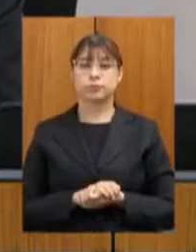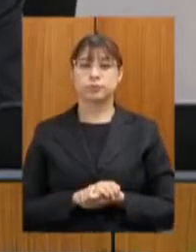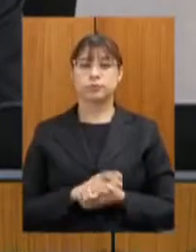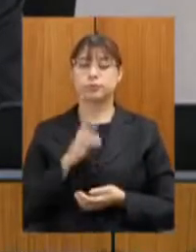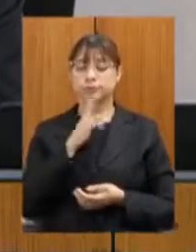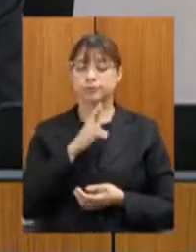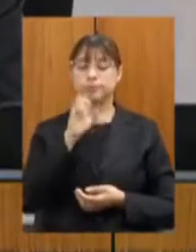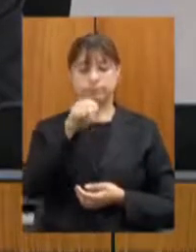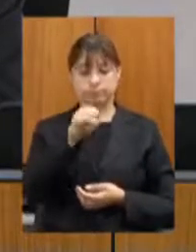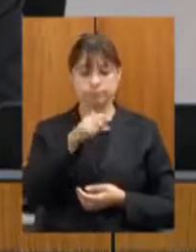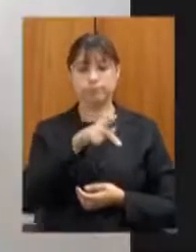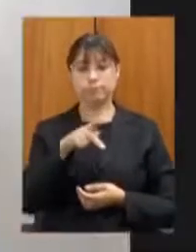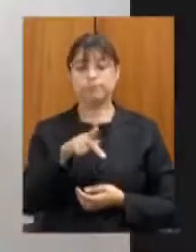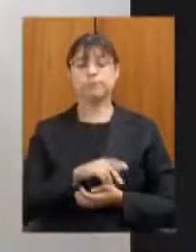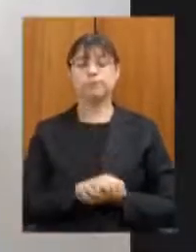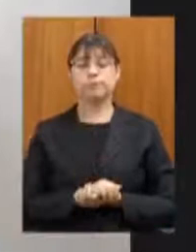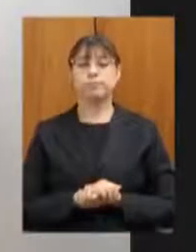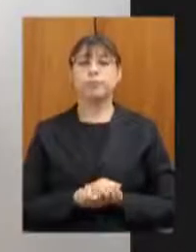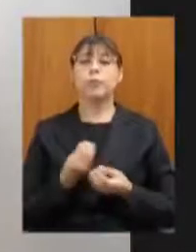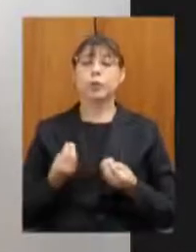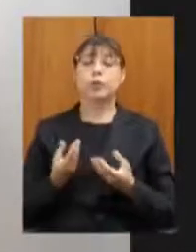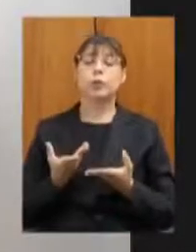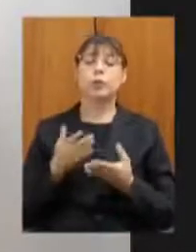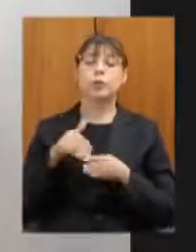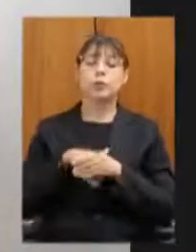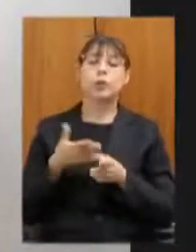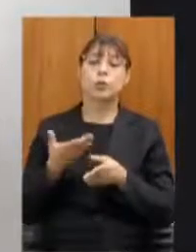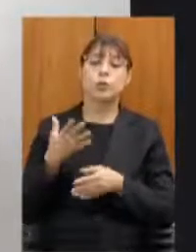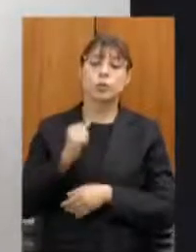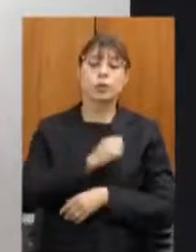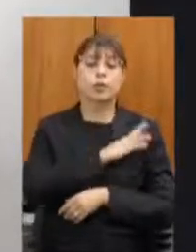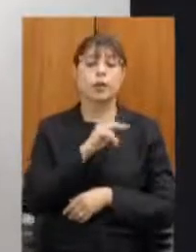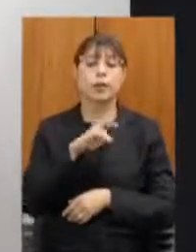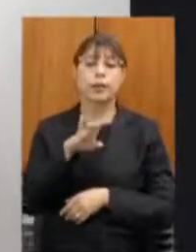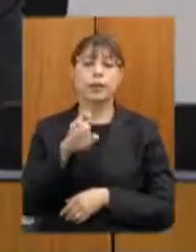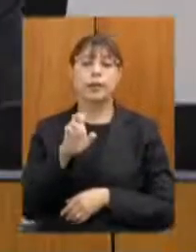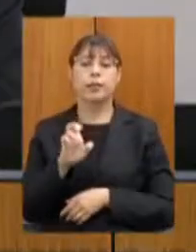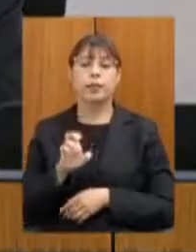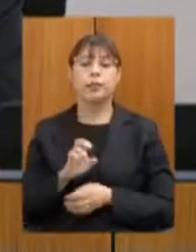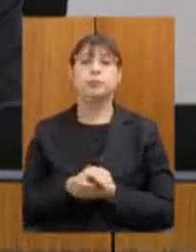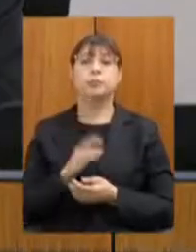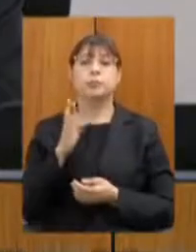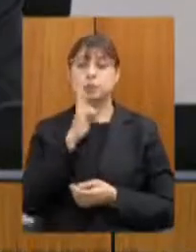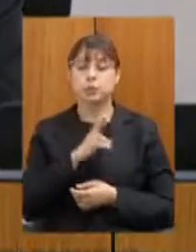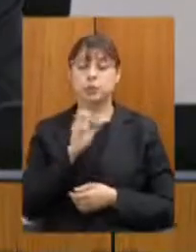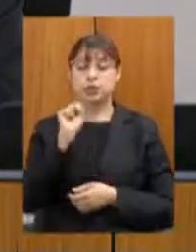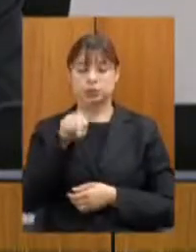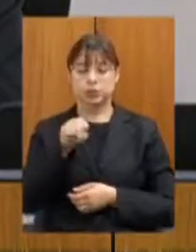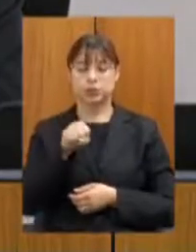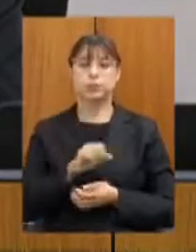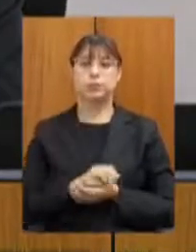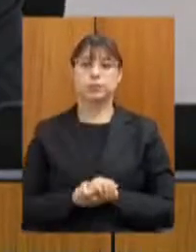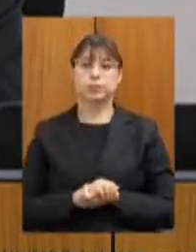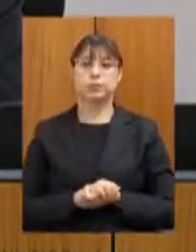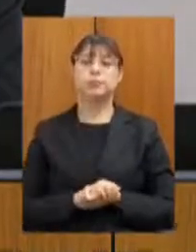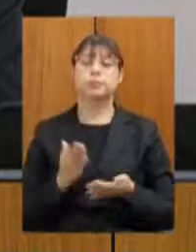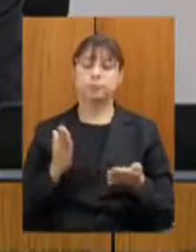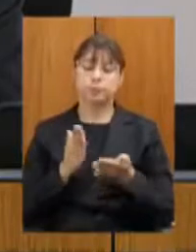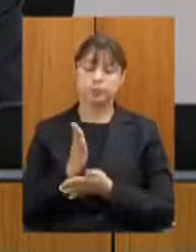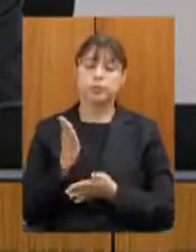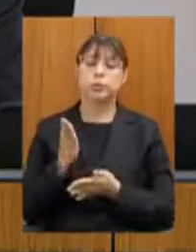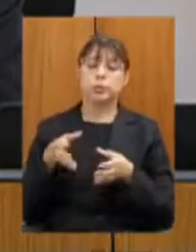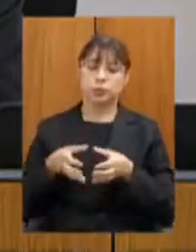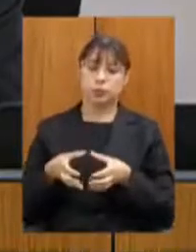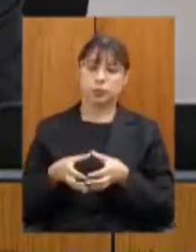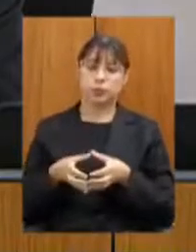voto sim presidente como voto deputado Coronel Henrique meu voto é sim senhor presidente portanto está aprovado pela